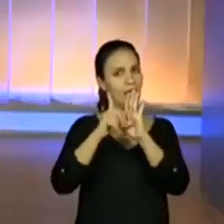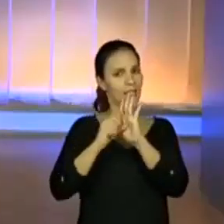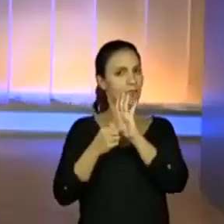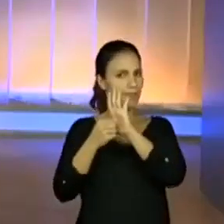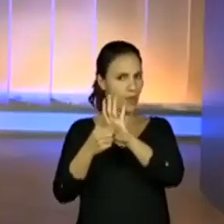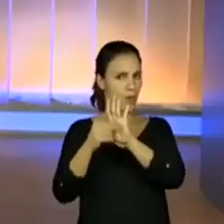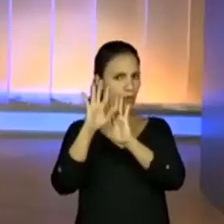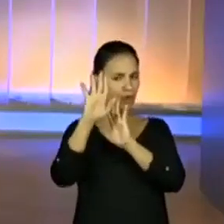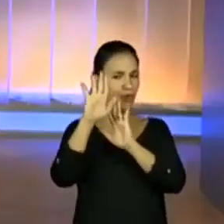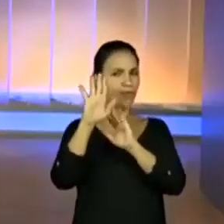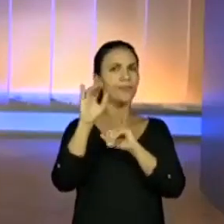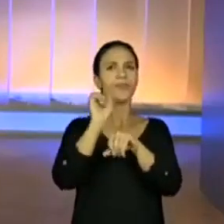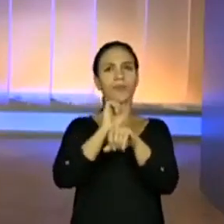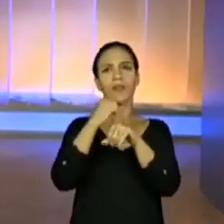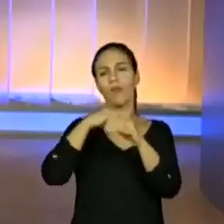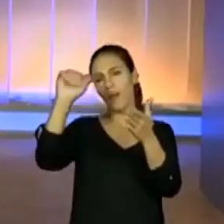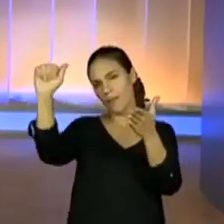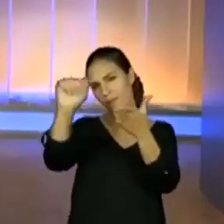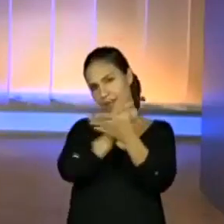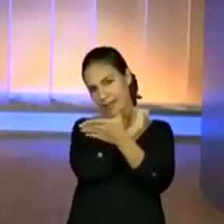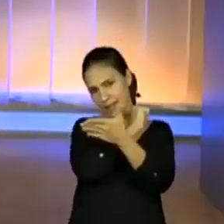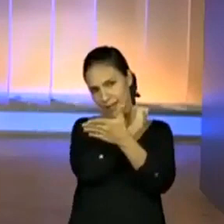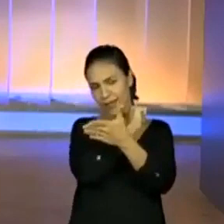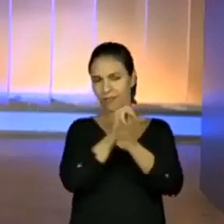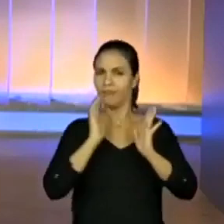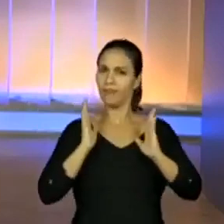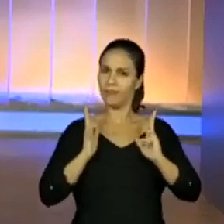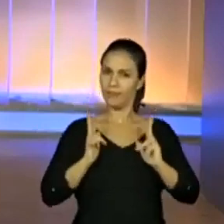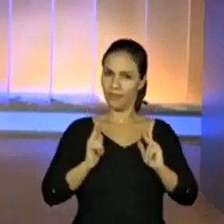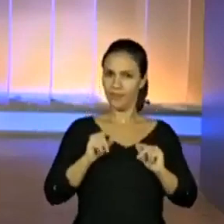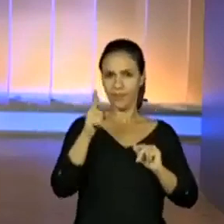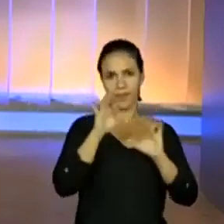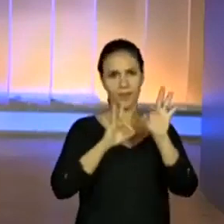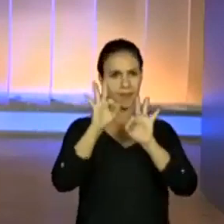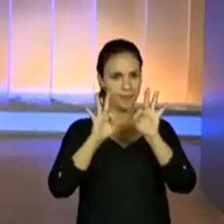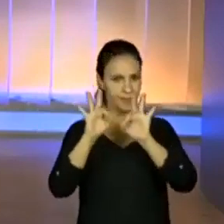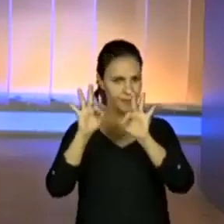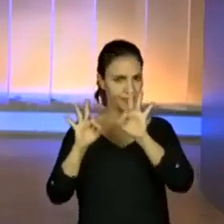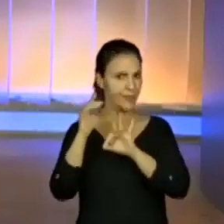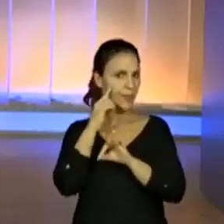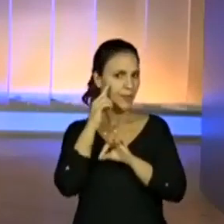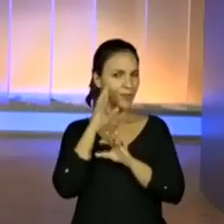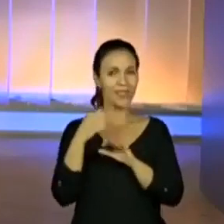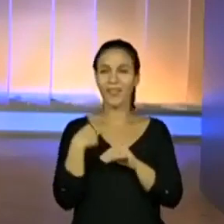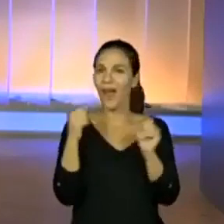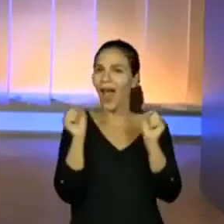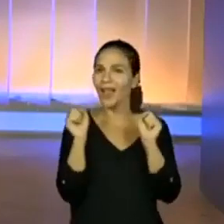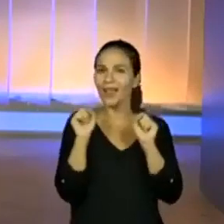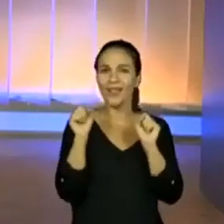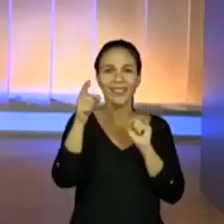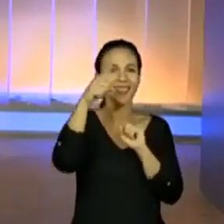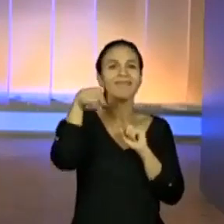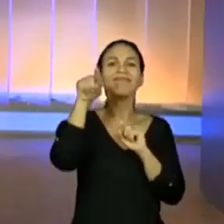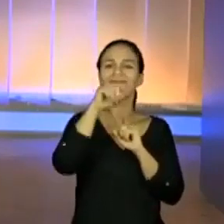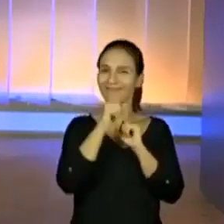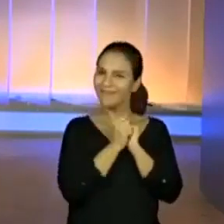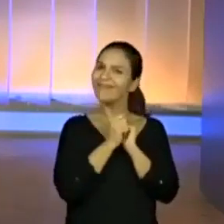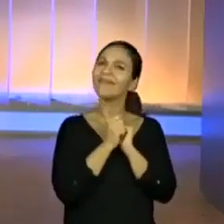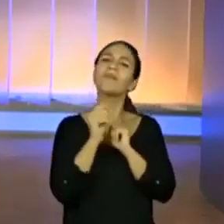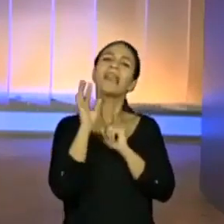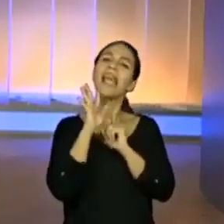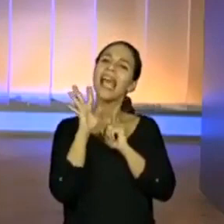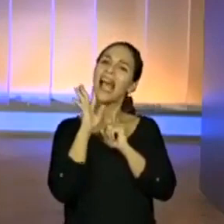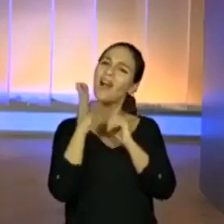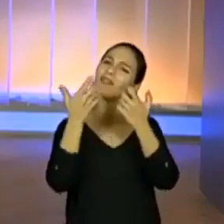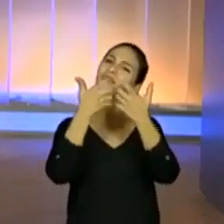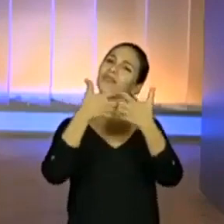tela, eu vou apagar tudo para ficar organizado para vocês. Olha só. Eu estou adorando essa lousa aqui. Ela funciona